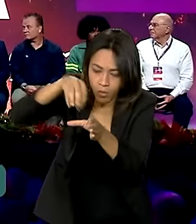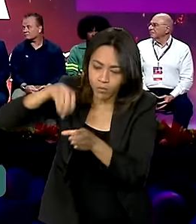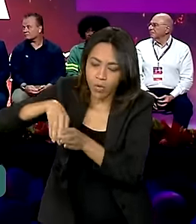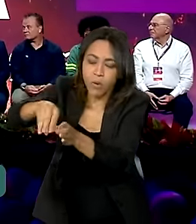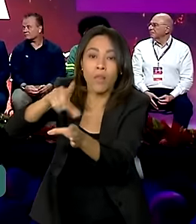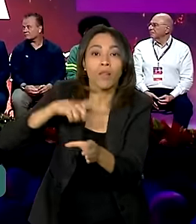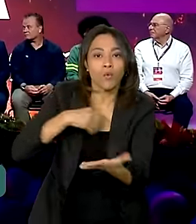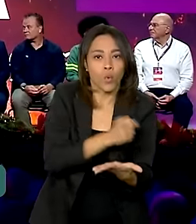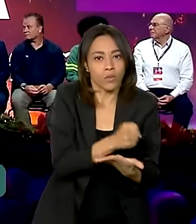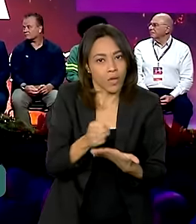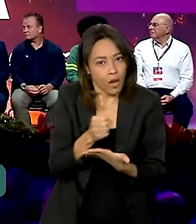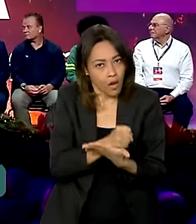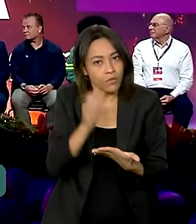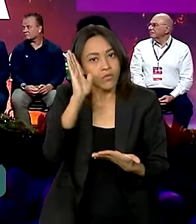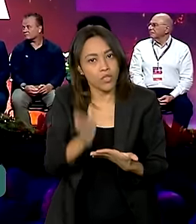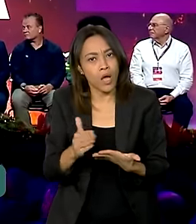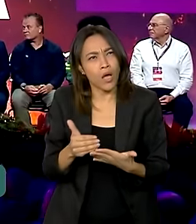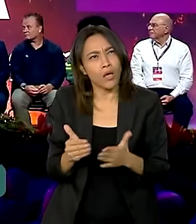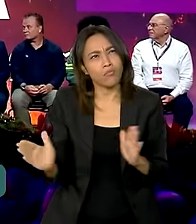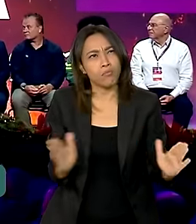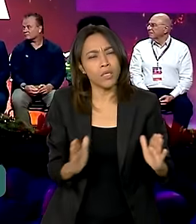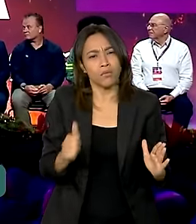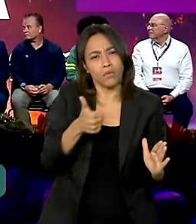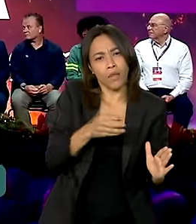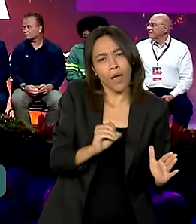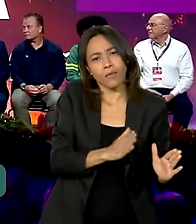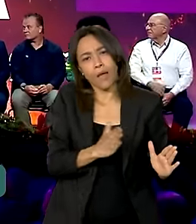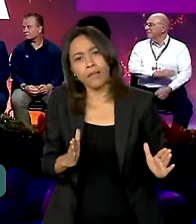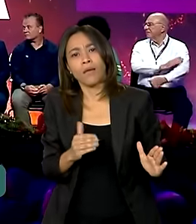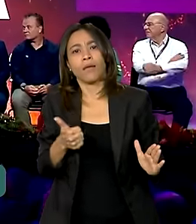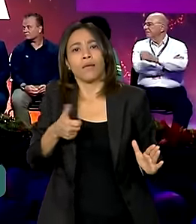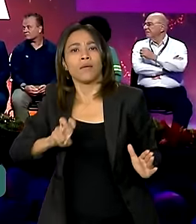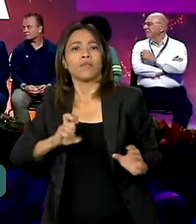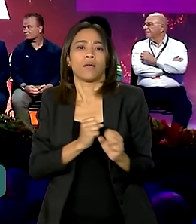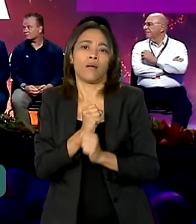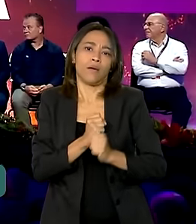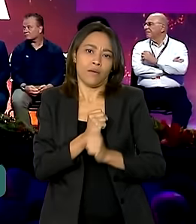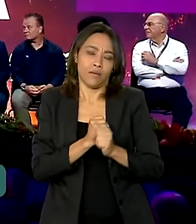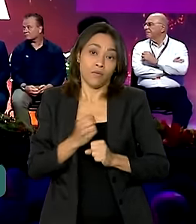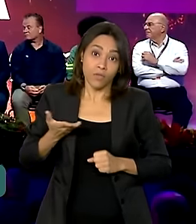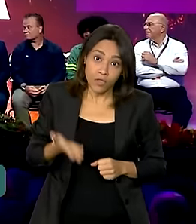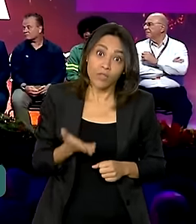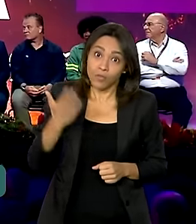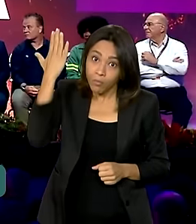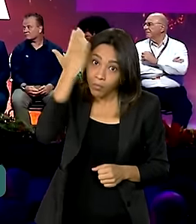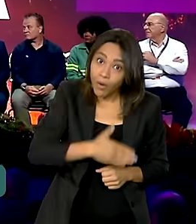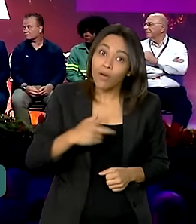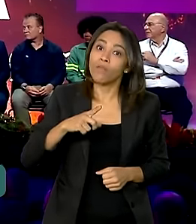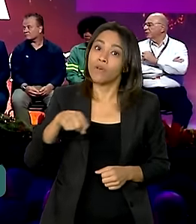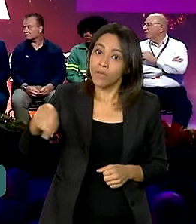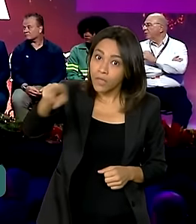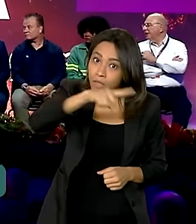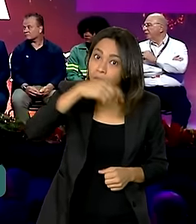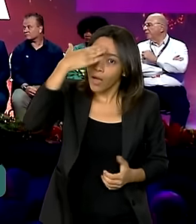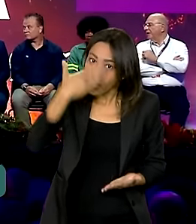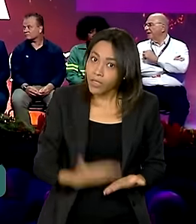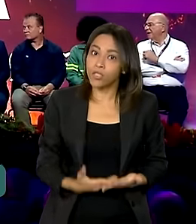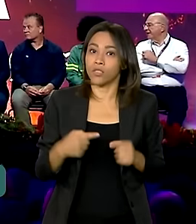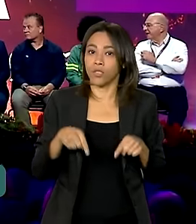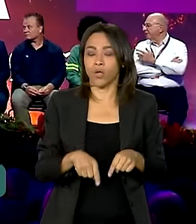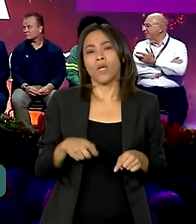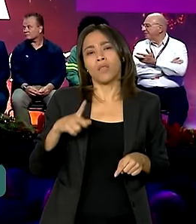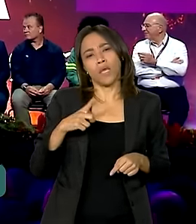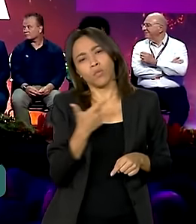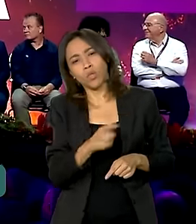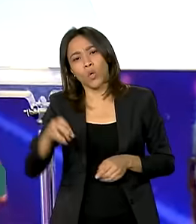prazo para os próximos 10 a 15 anos. Isso mostra como o pessoal acredita no nosso produto. A gente já tem outras